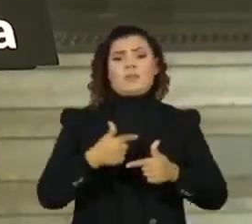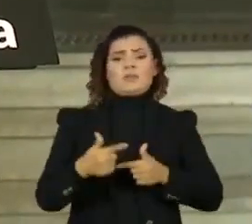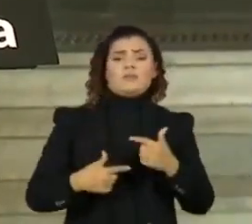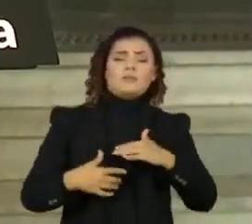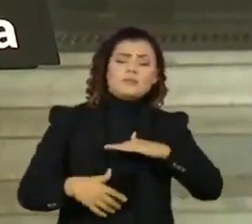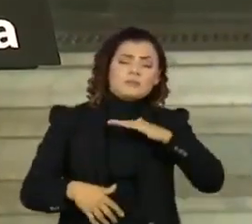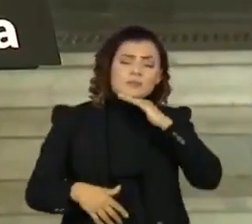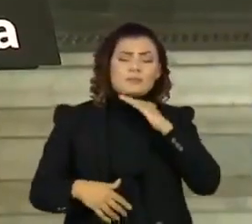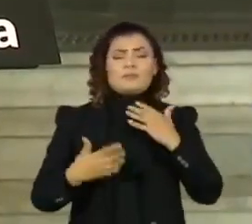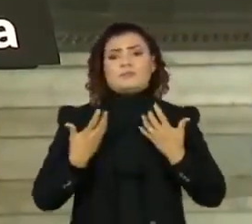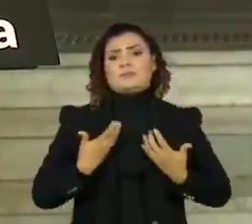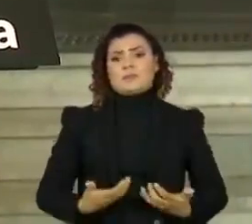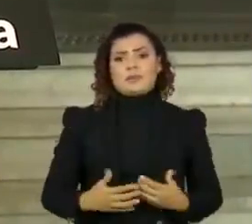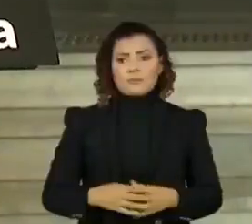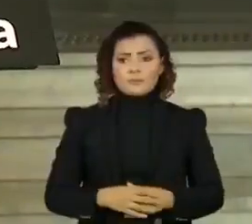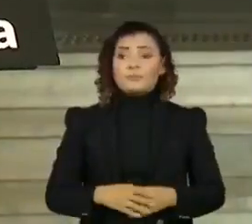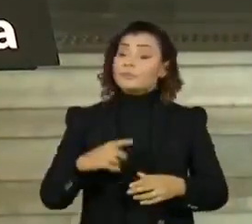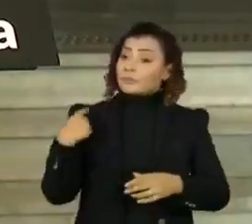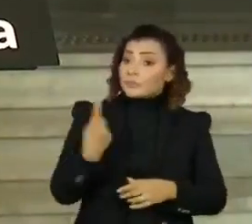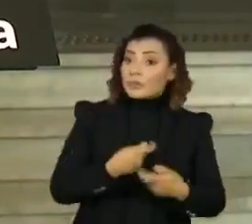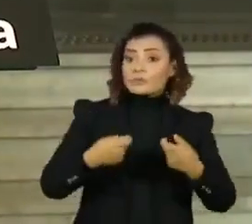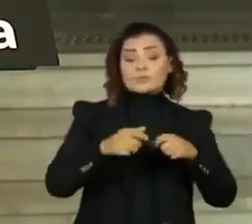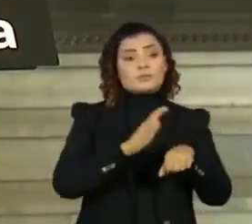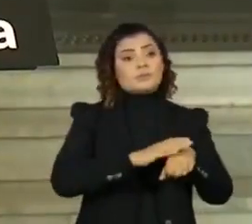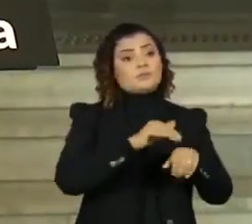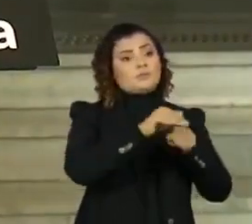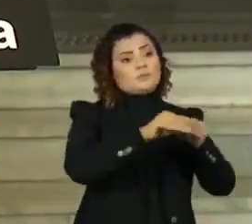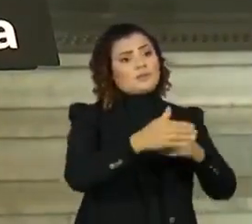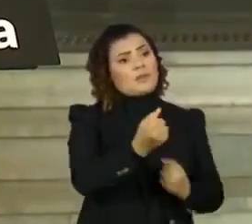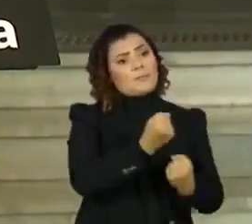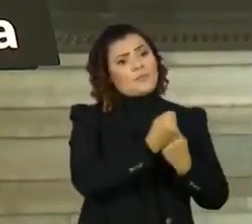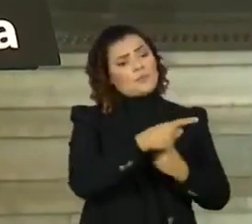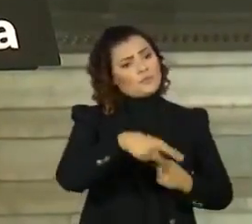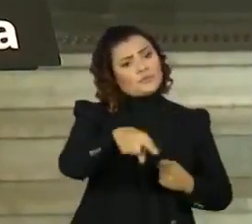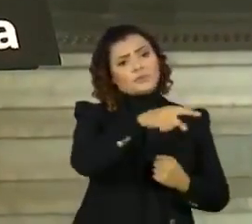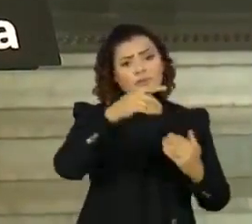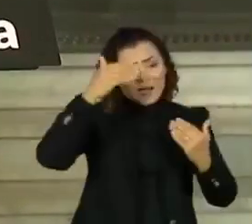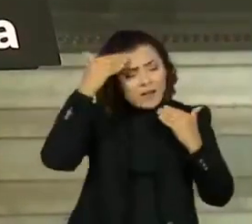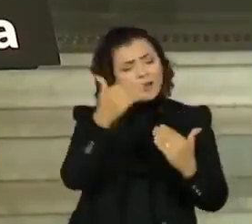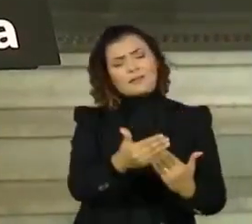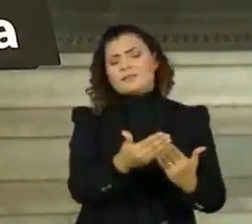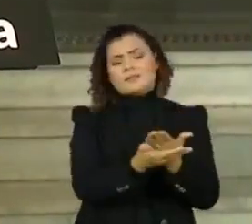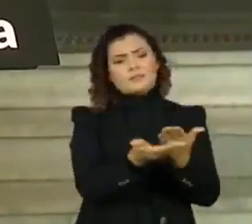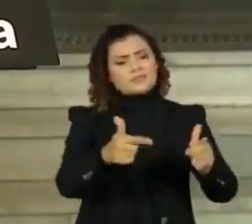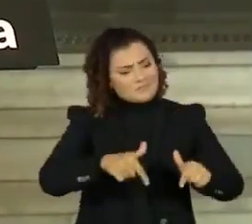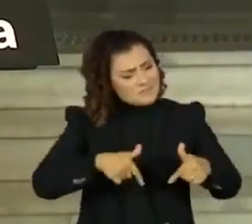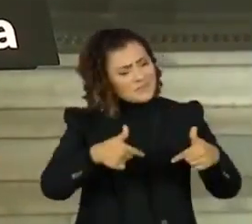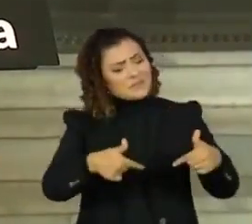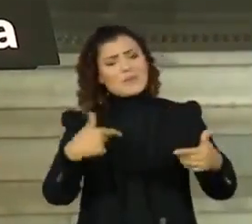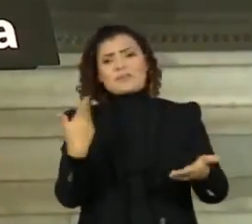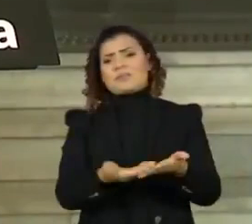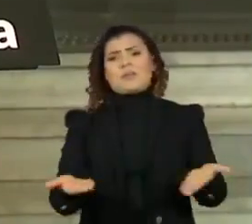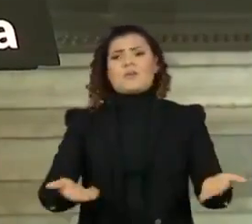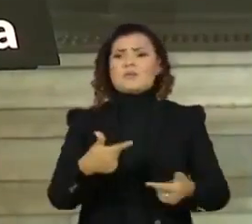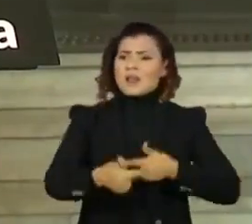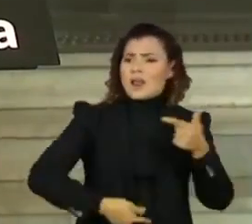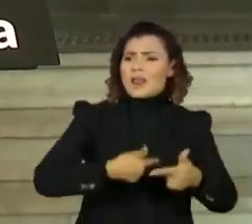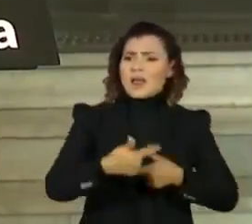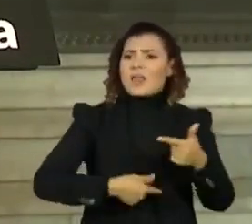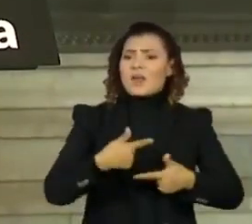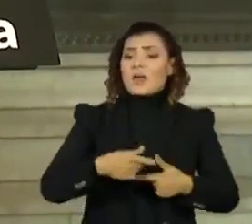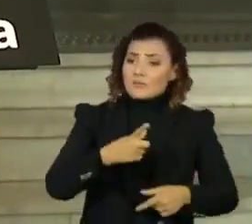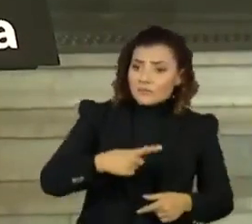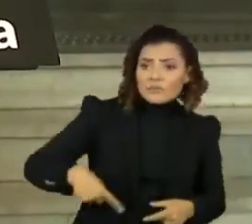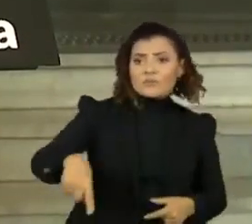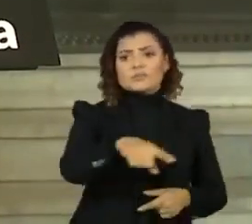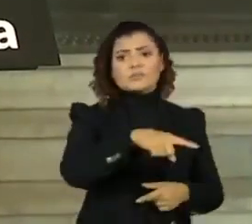Então nós precisamos muito de vocês. Nós precisamos agradecer muito o apoio de vocês e entender que são